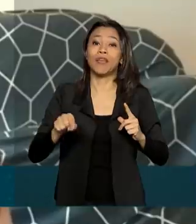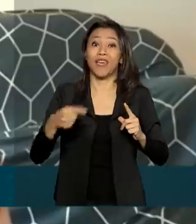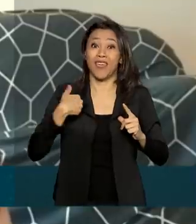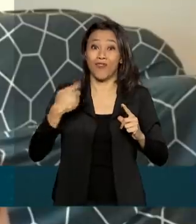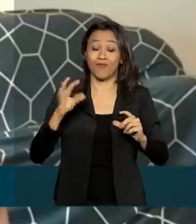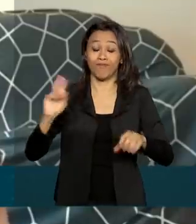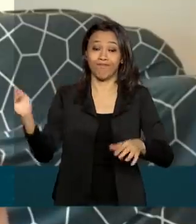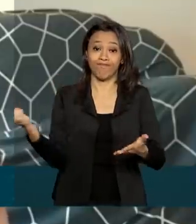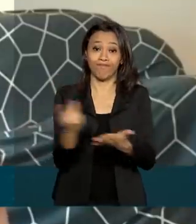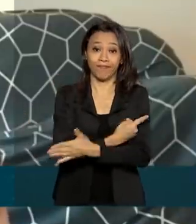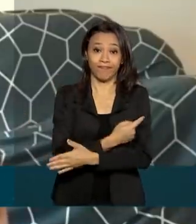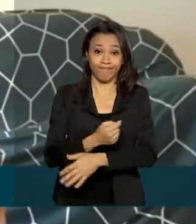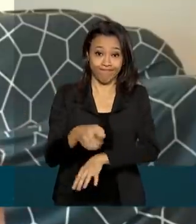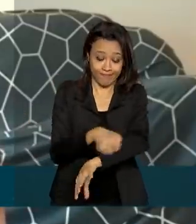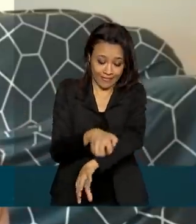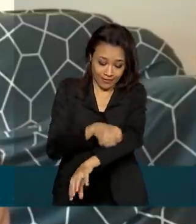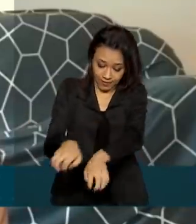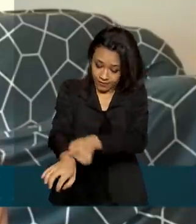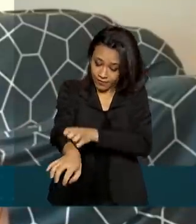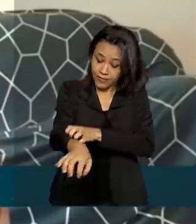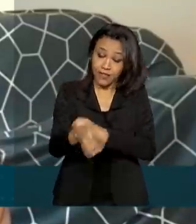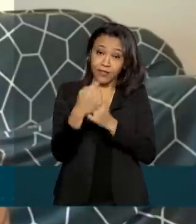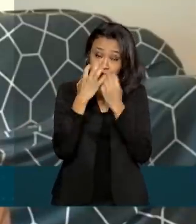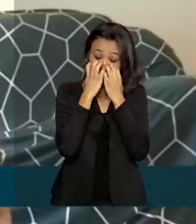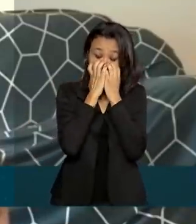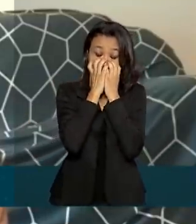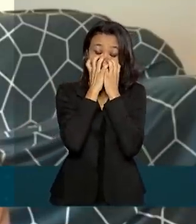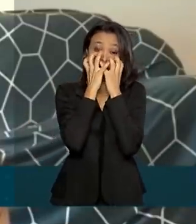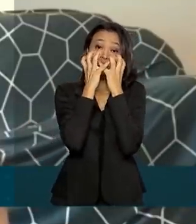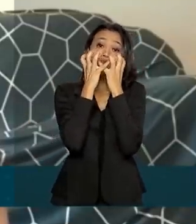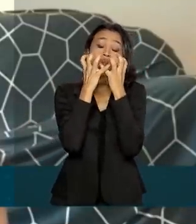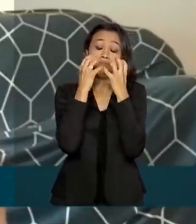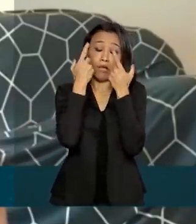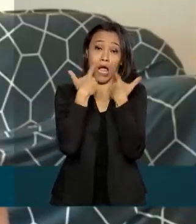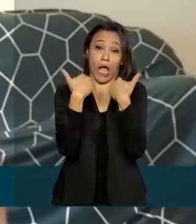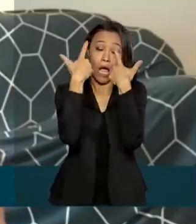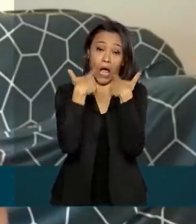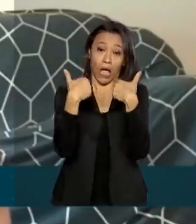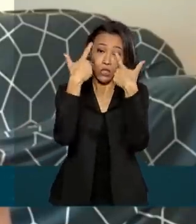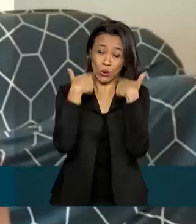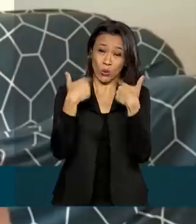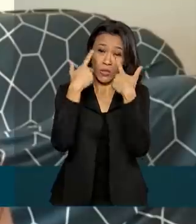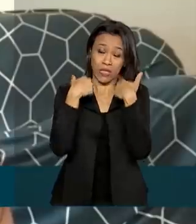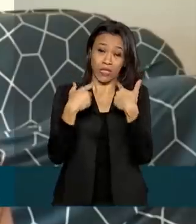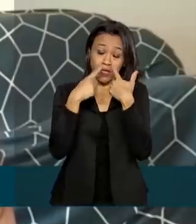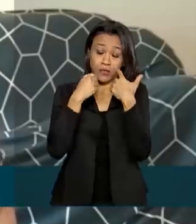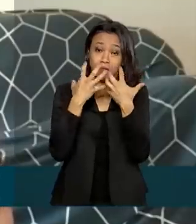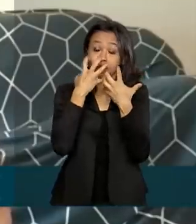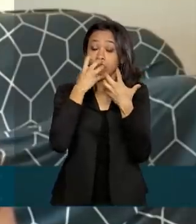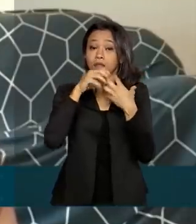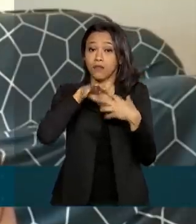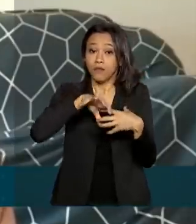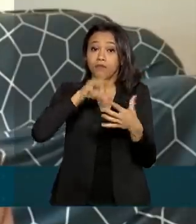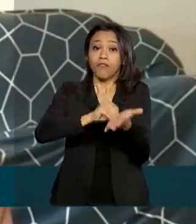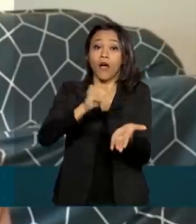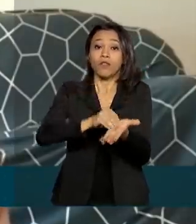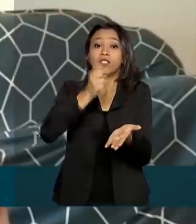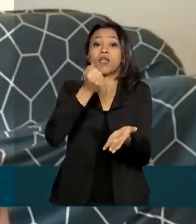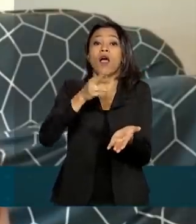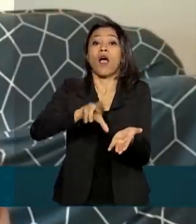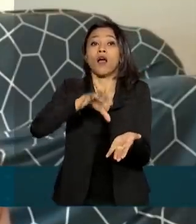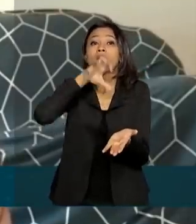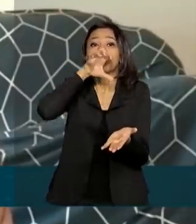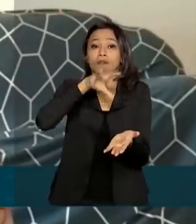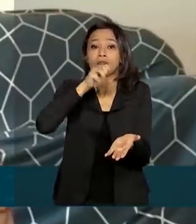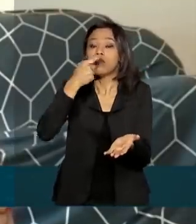intoxicando, então fiquei com as vias aéreas congestionadas, chorei, senti asfixia, fiquei sem sentir cheiro